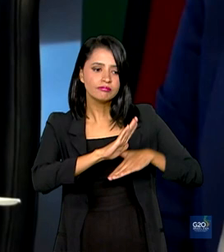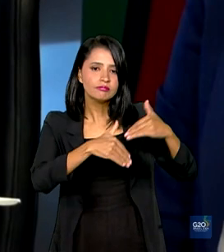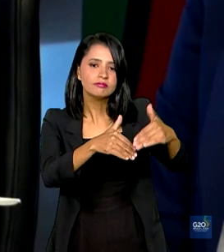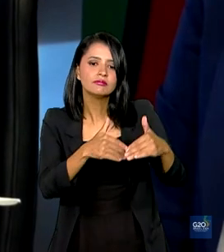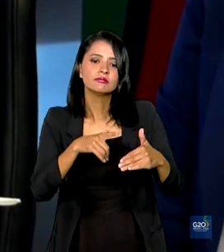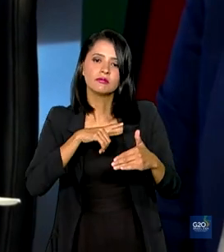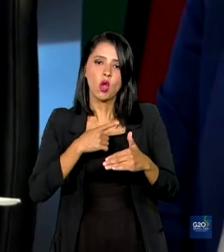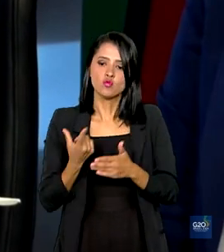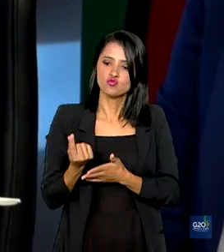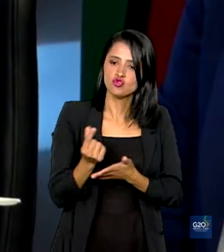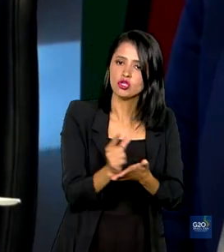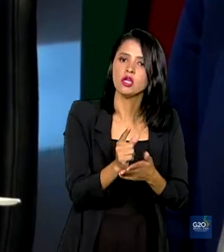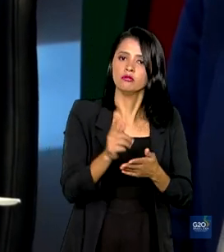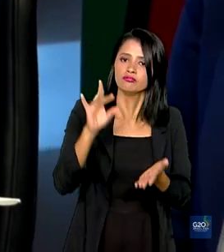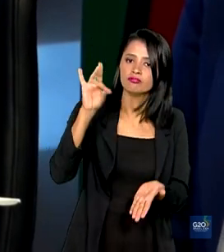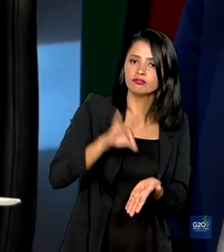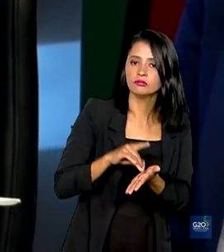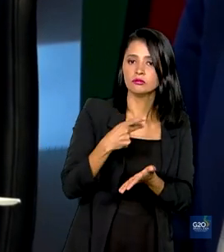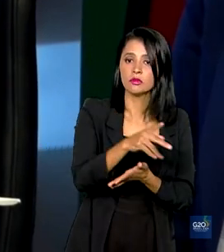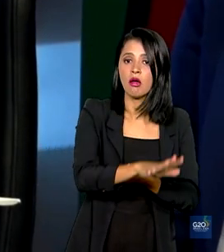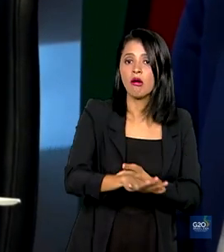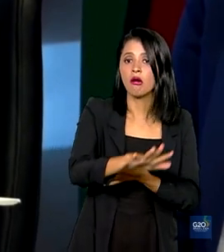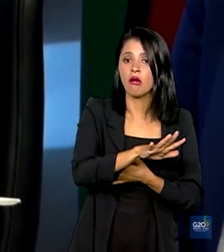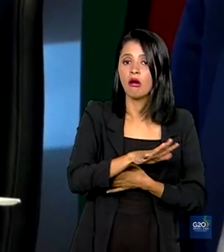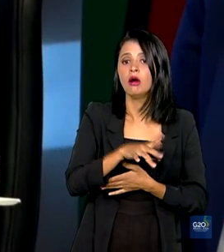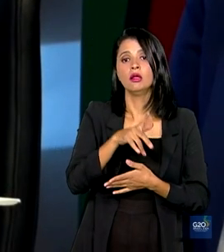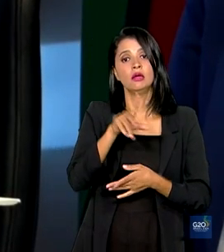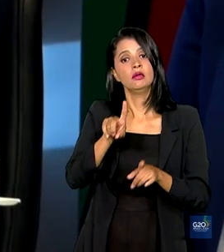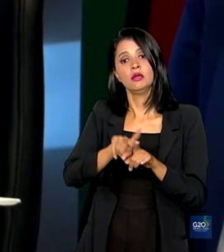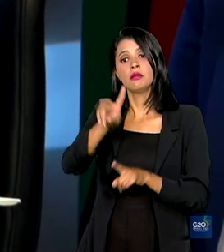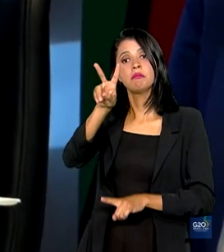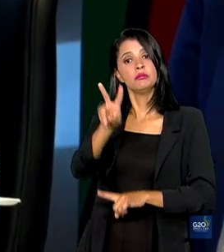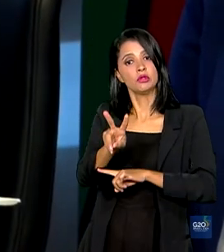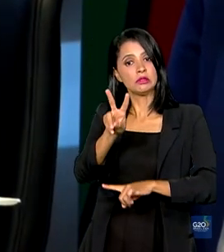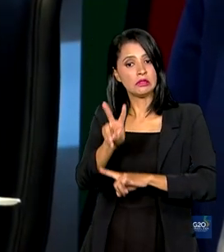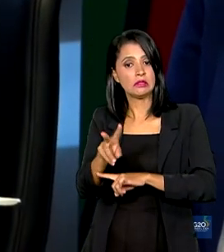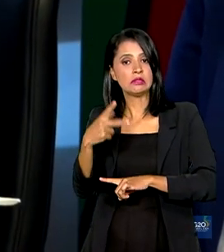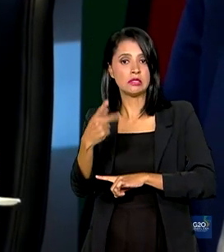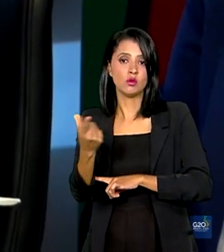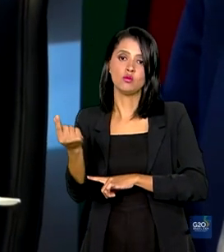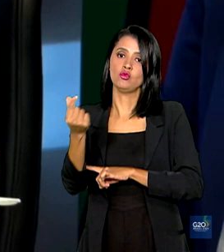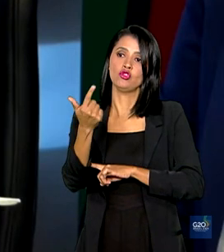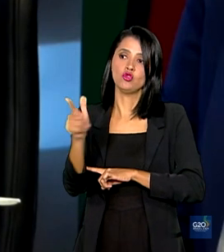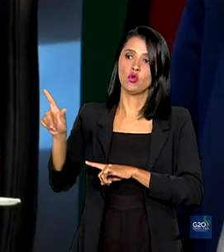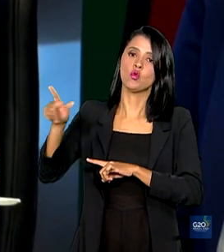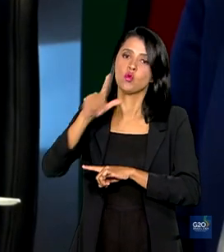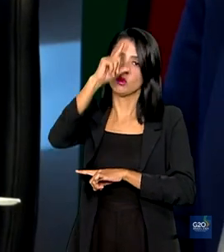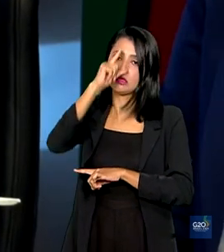eficiência do mercado, de proteção em moedas estrangeiras do país,